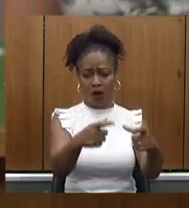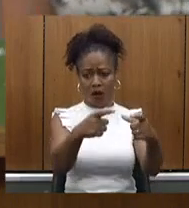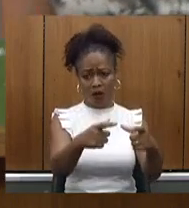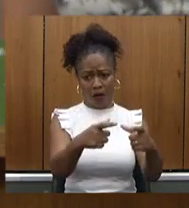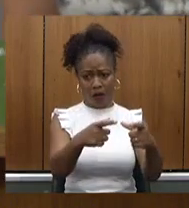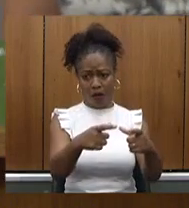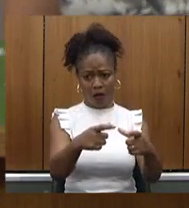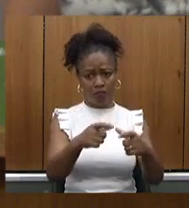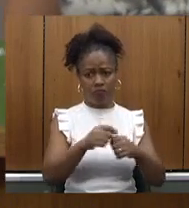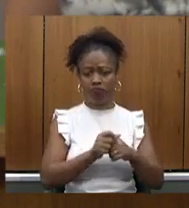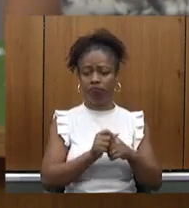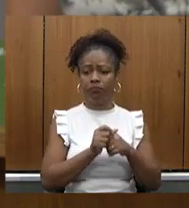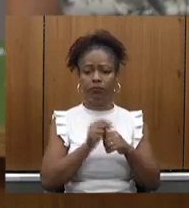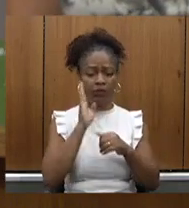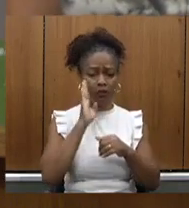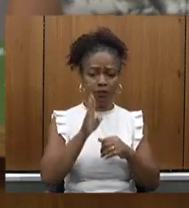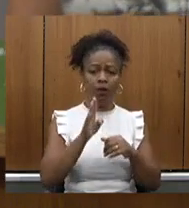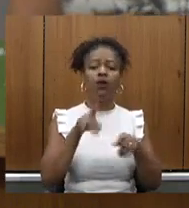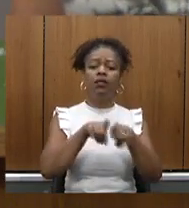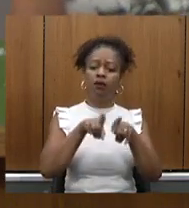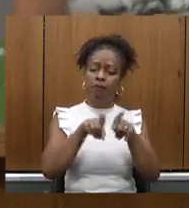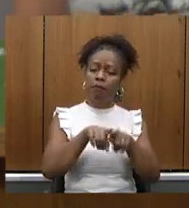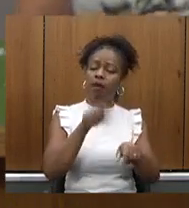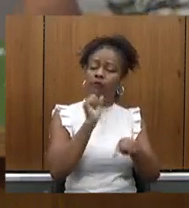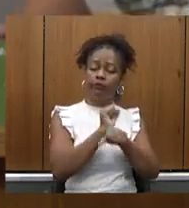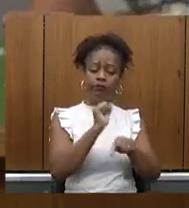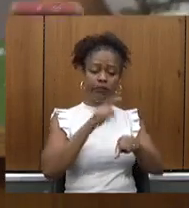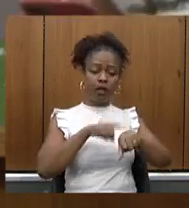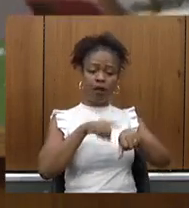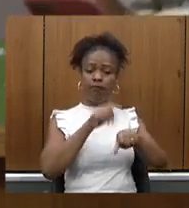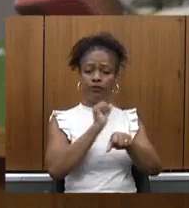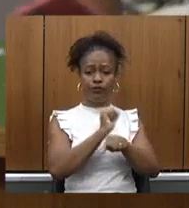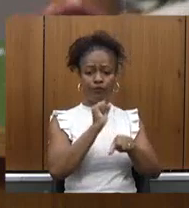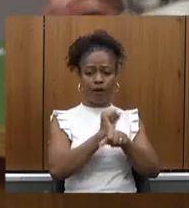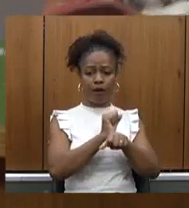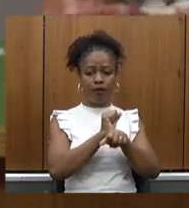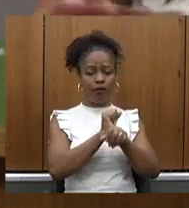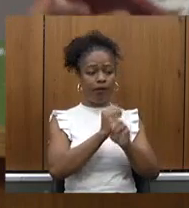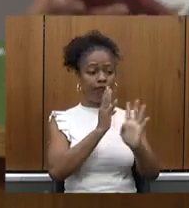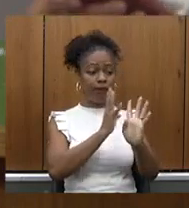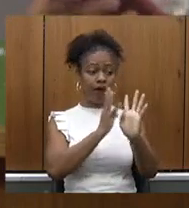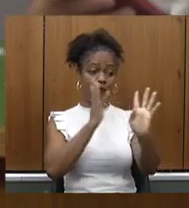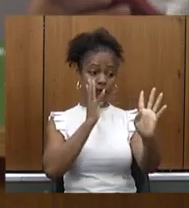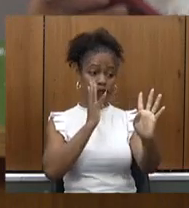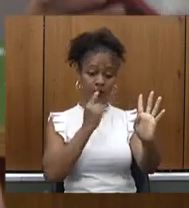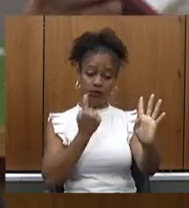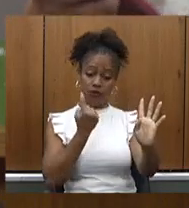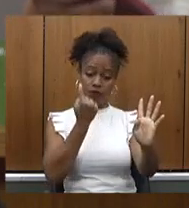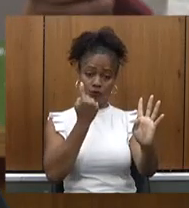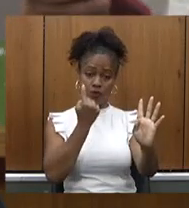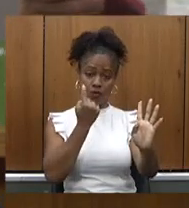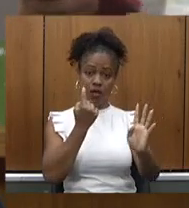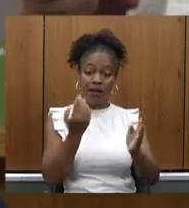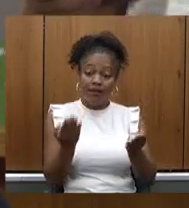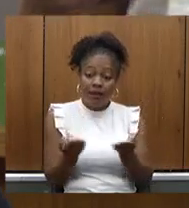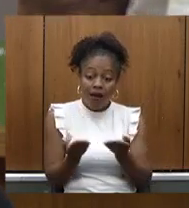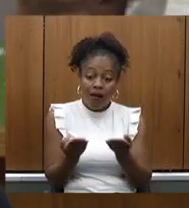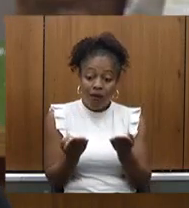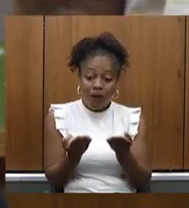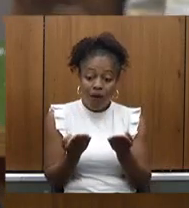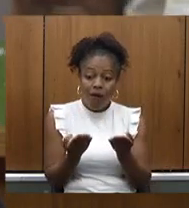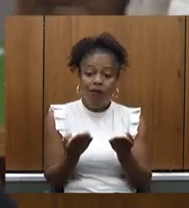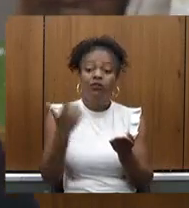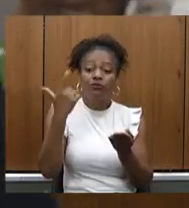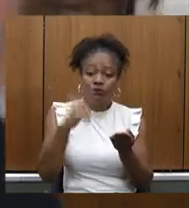de espera respeitando esse princípio da fila única e no momento agora de revisão da política nós vamos olhar esses pontos